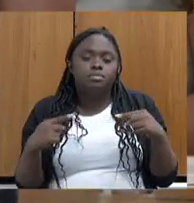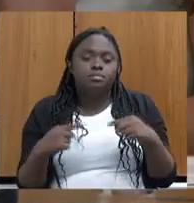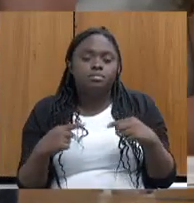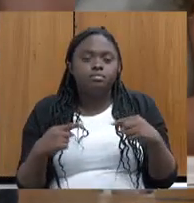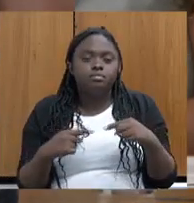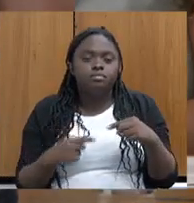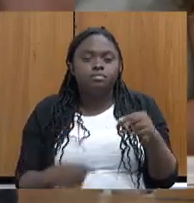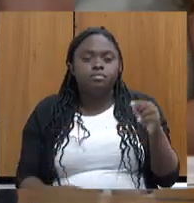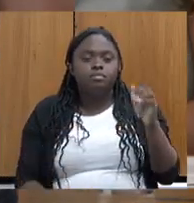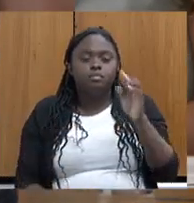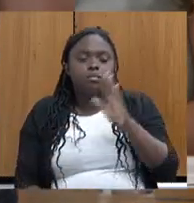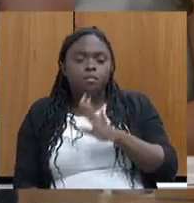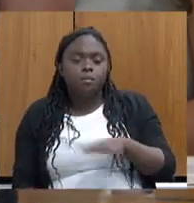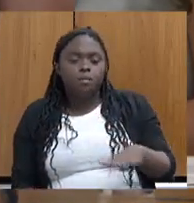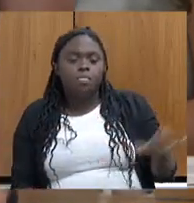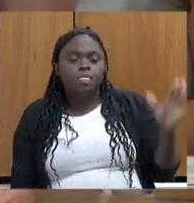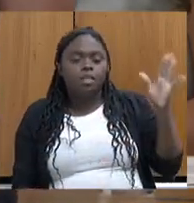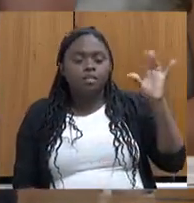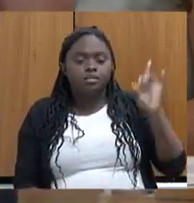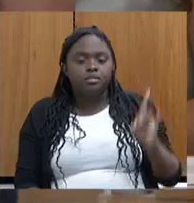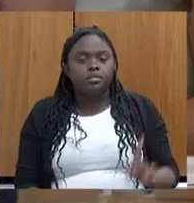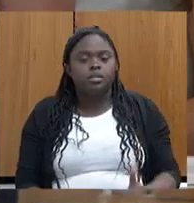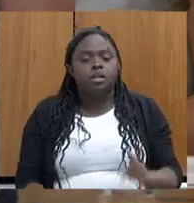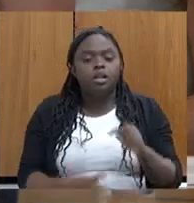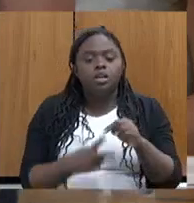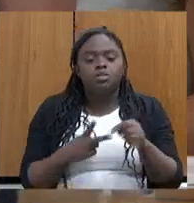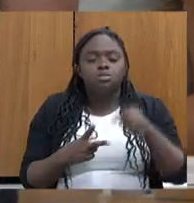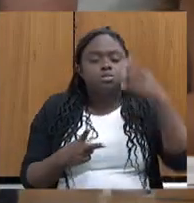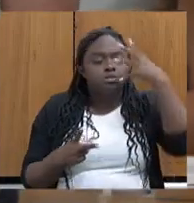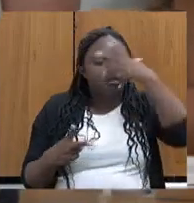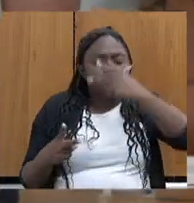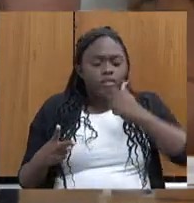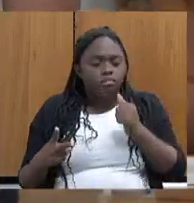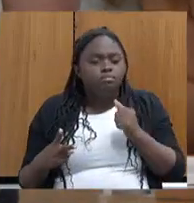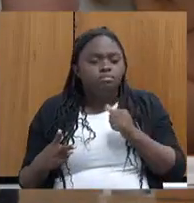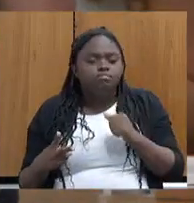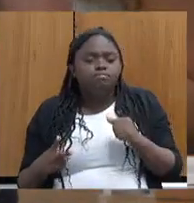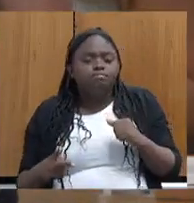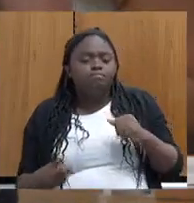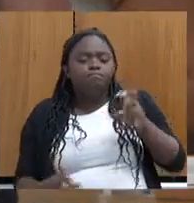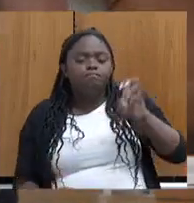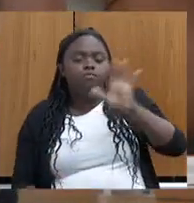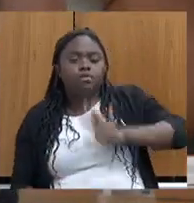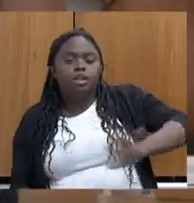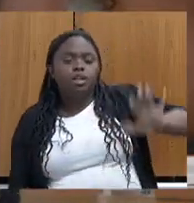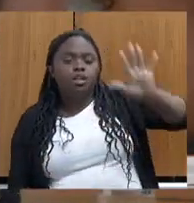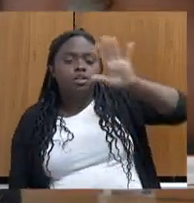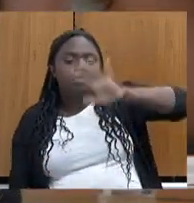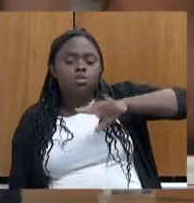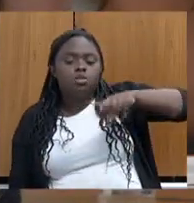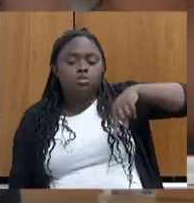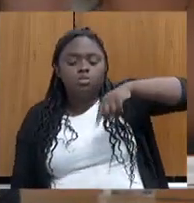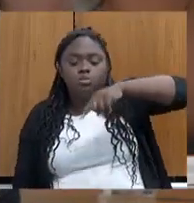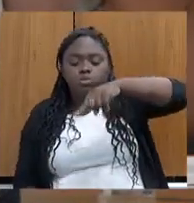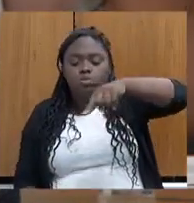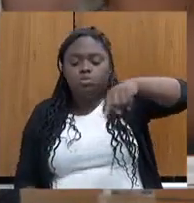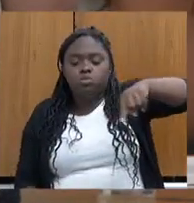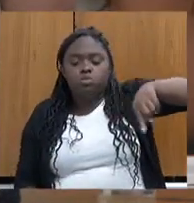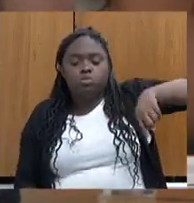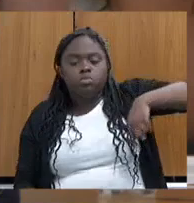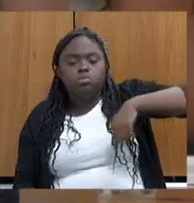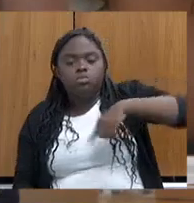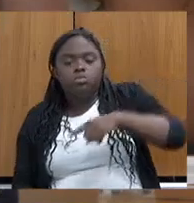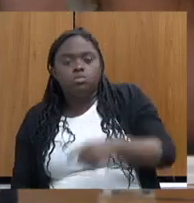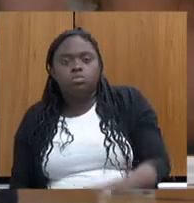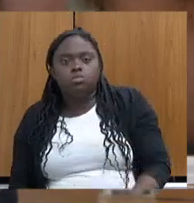Arauz, uma exposição belíssima, inclusive, também as duas, muito bonitas, que rodemos ao Estado onde tem centros de referência em direitos humanos.